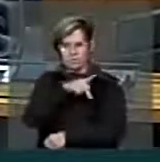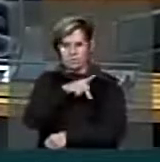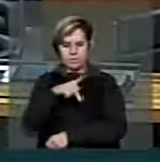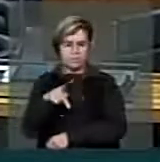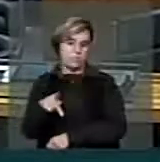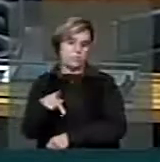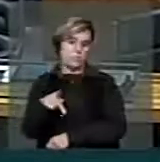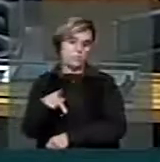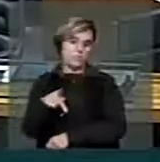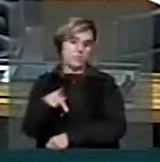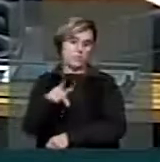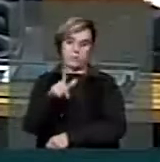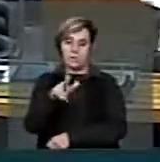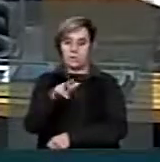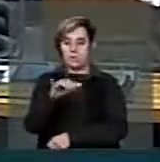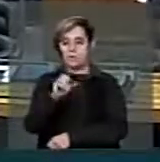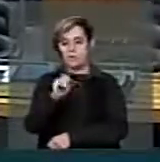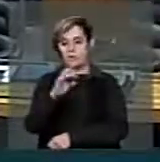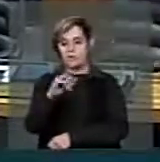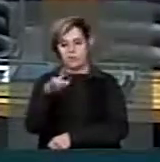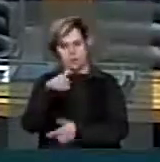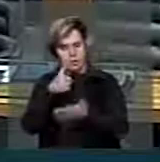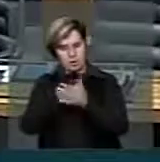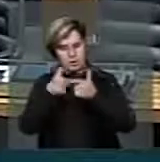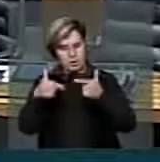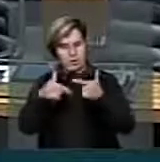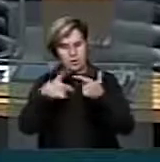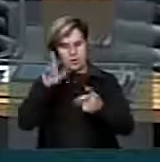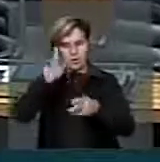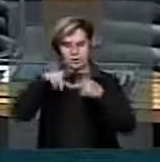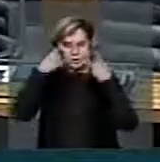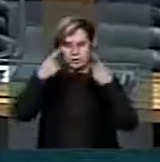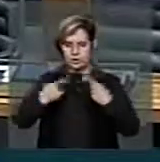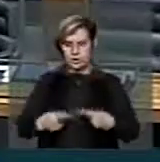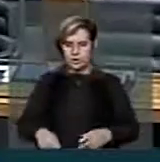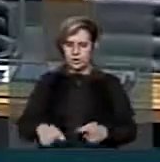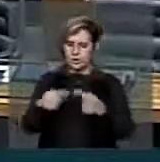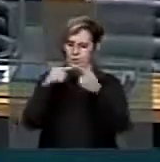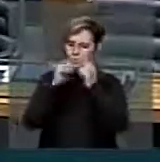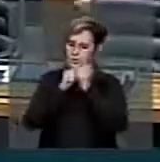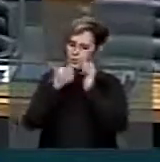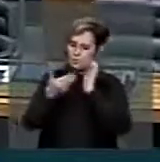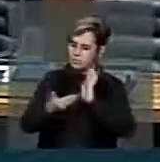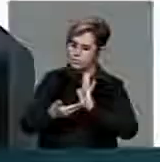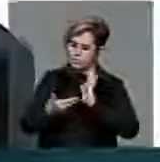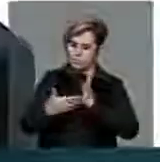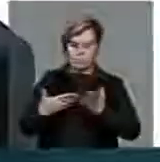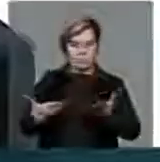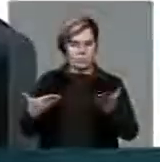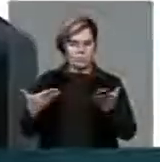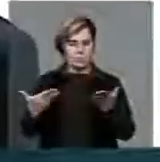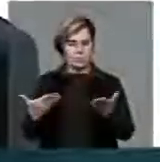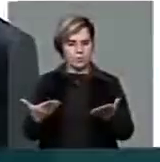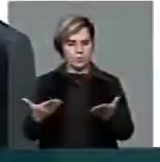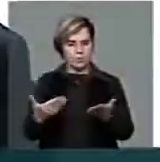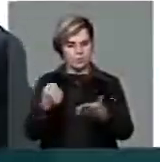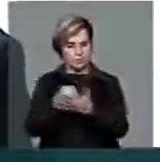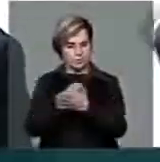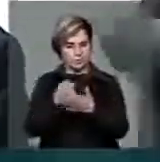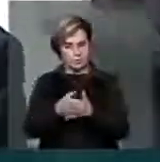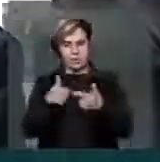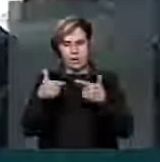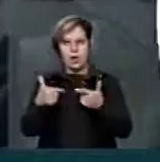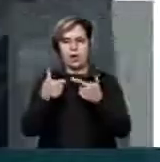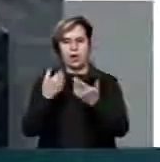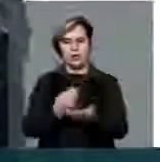batalhador pelos direitos humanos, um ícone desta Casa na resistência da luta pela